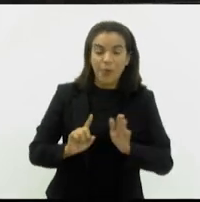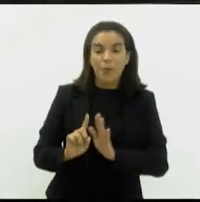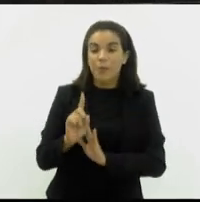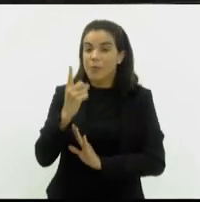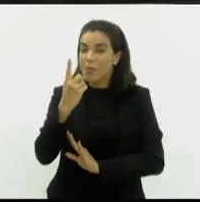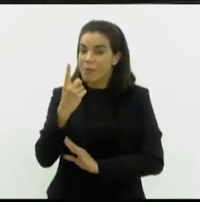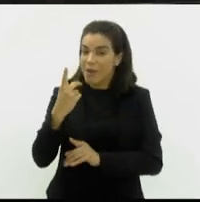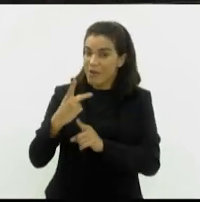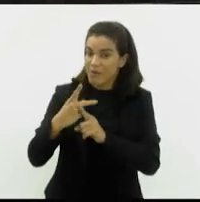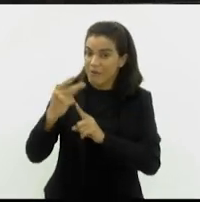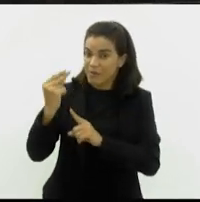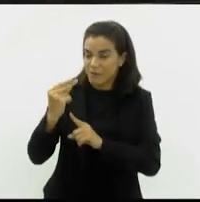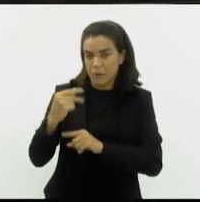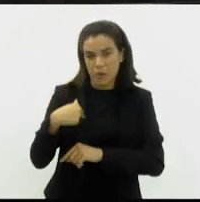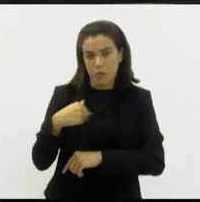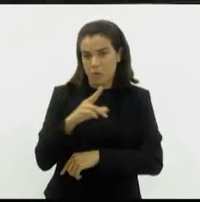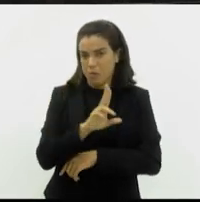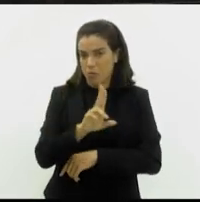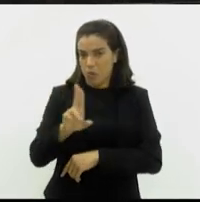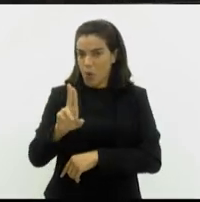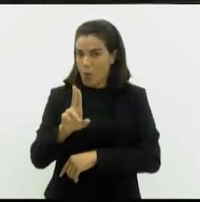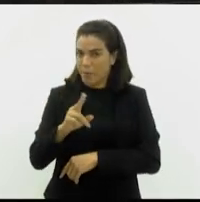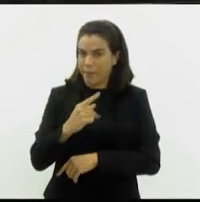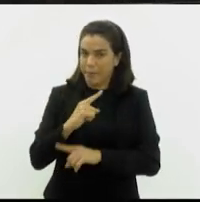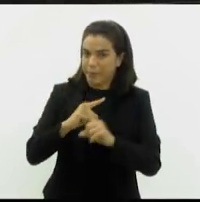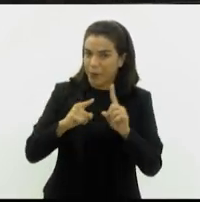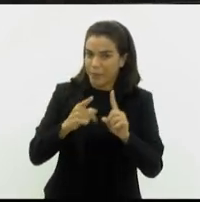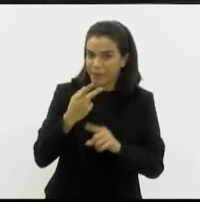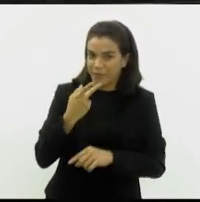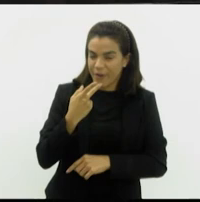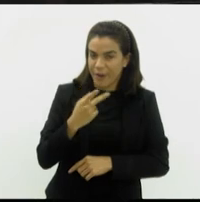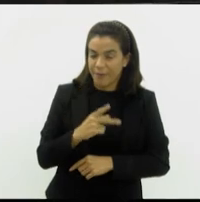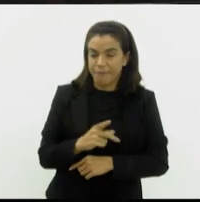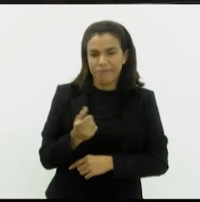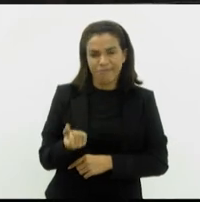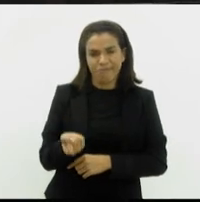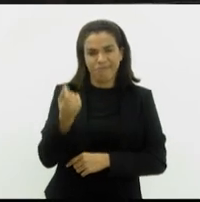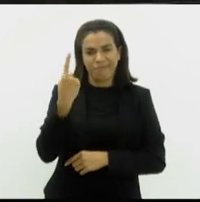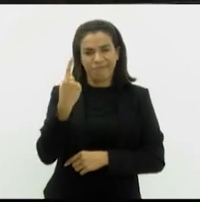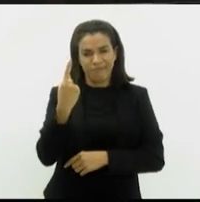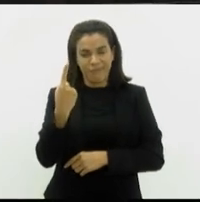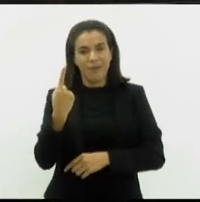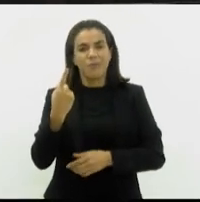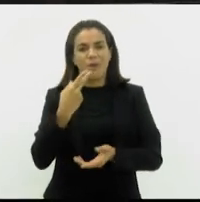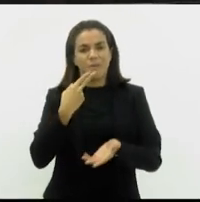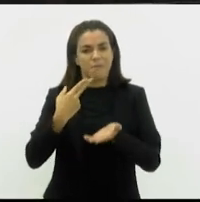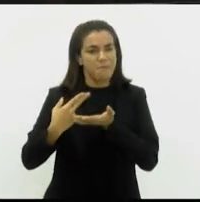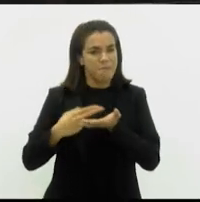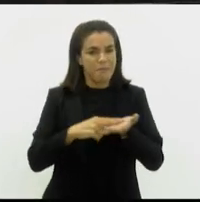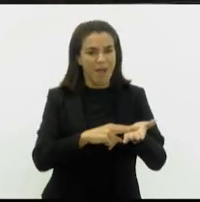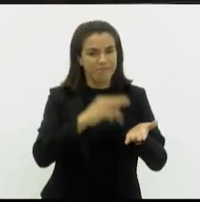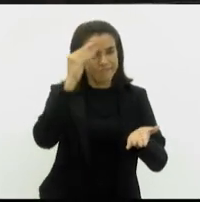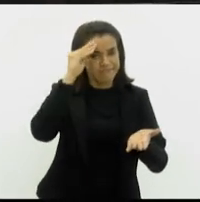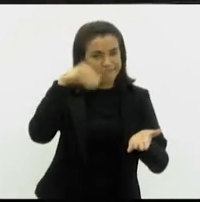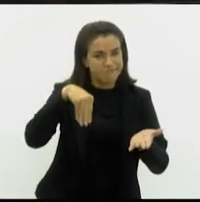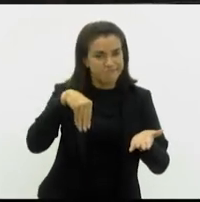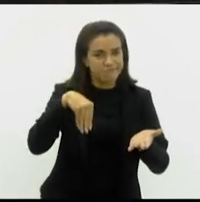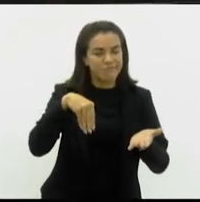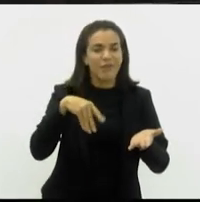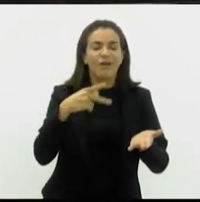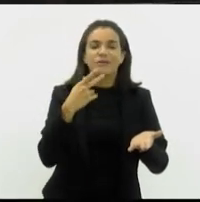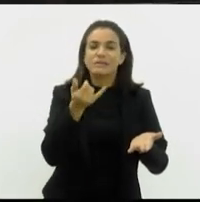a que ganhou, eu não posso falar aqui o nome da empresa, estranhamente enviou uma carta de desistência com a seguinte